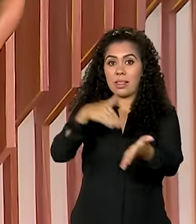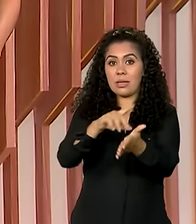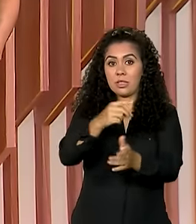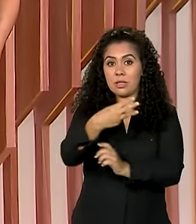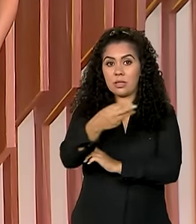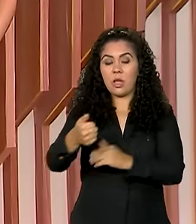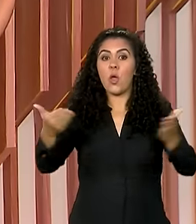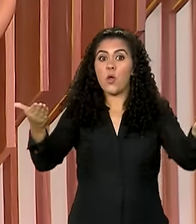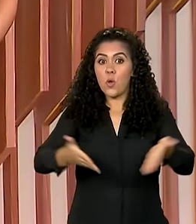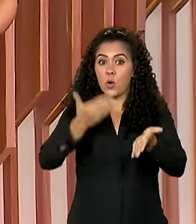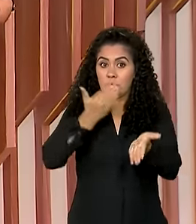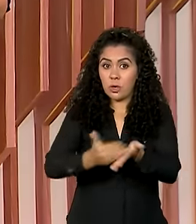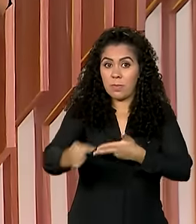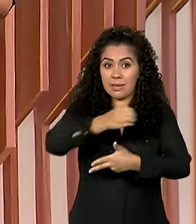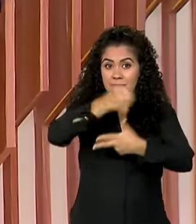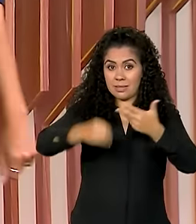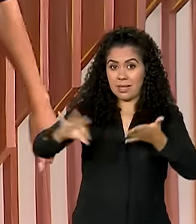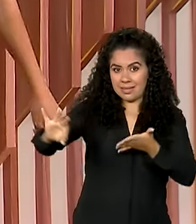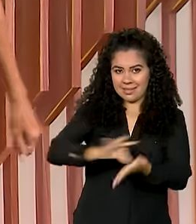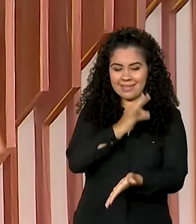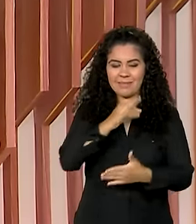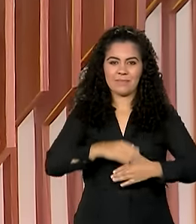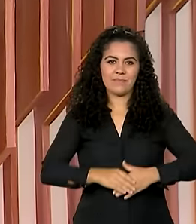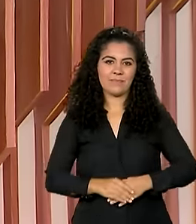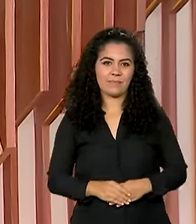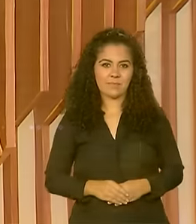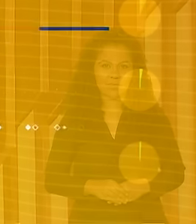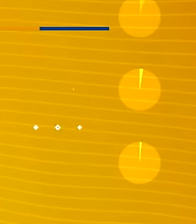inscrições para o Enem. A gente volta em instantes.